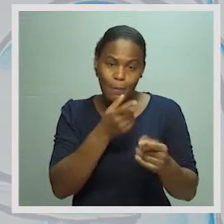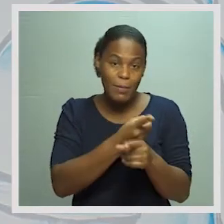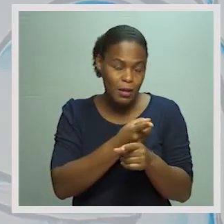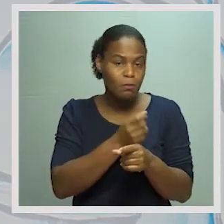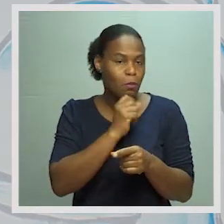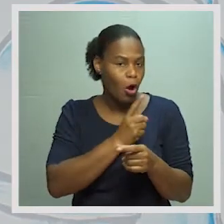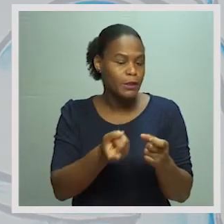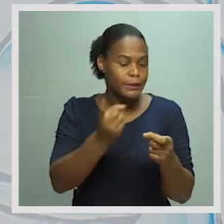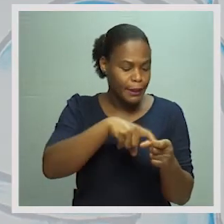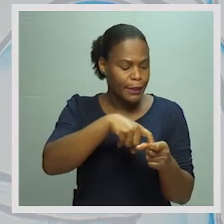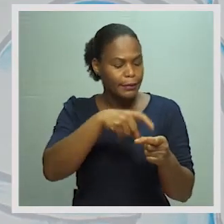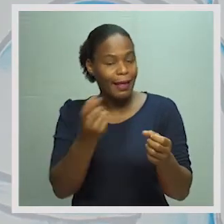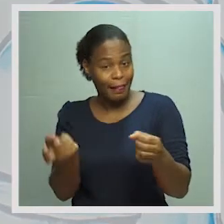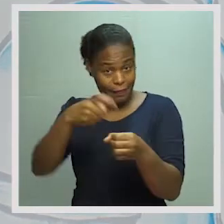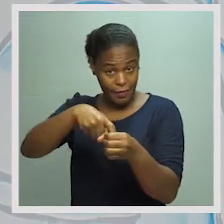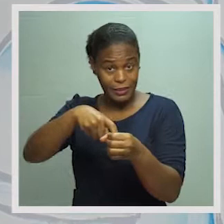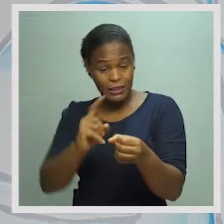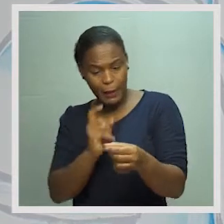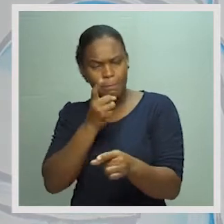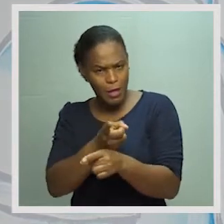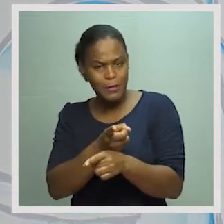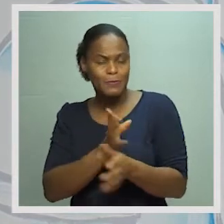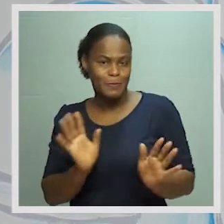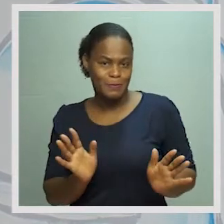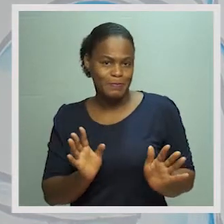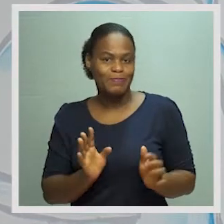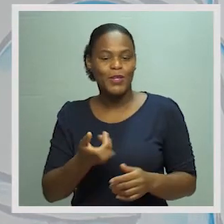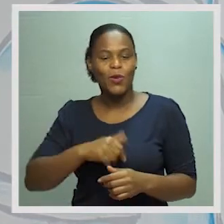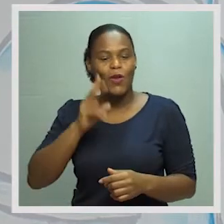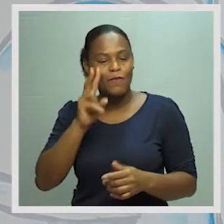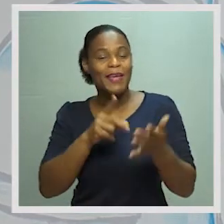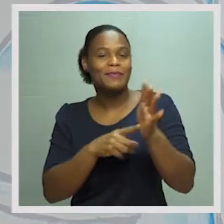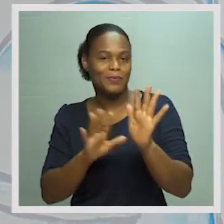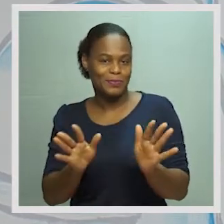tempo de entrada e de saída. Vamos lá ver, então.